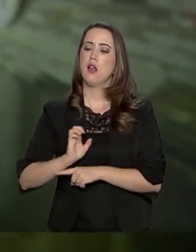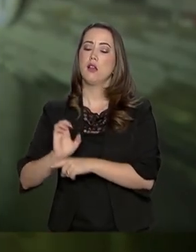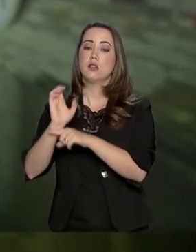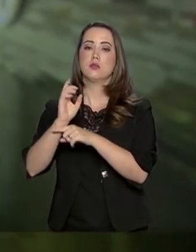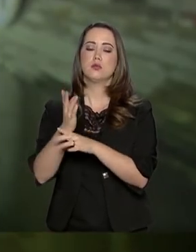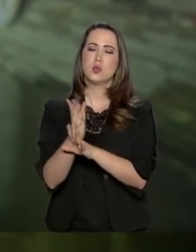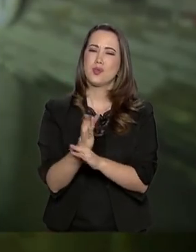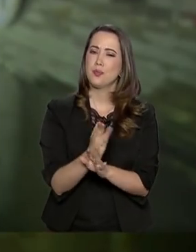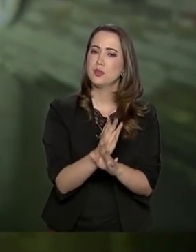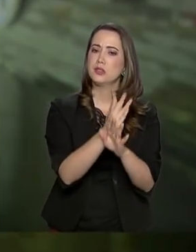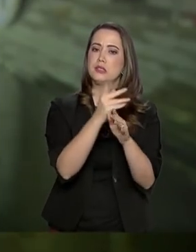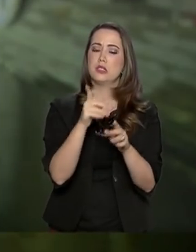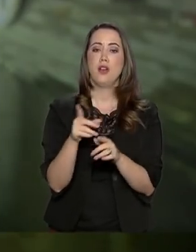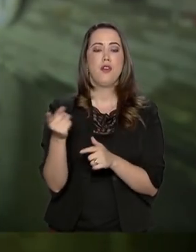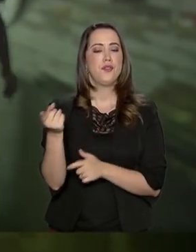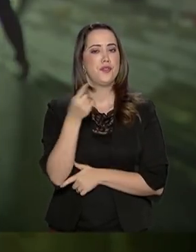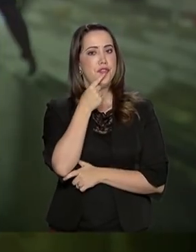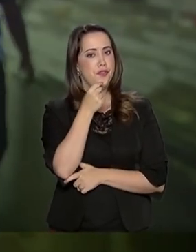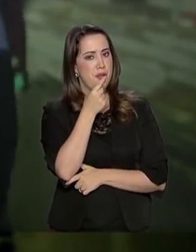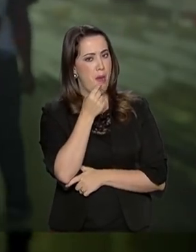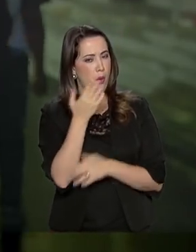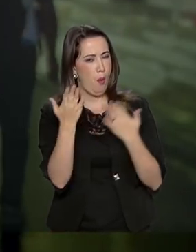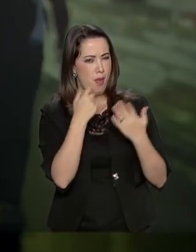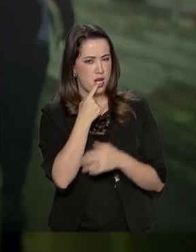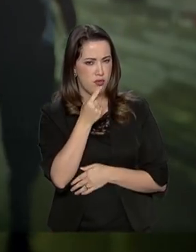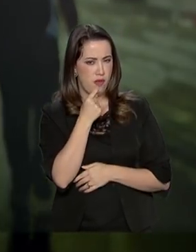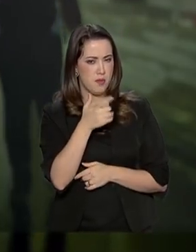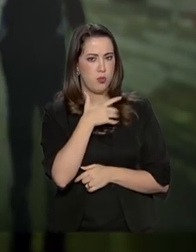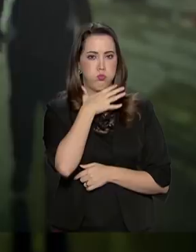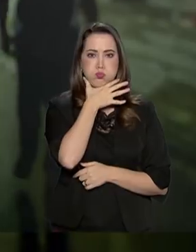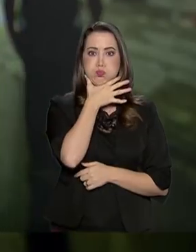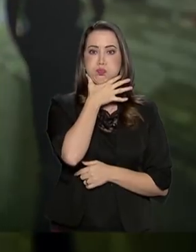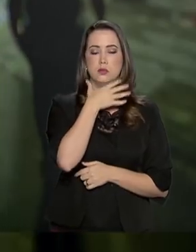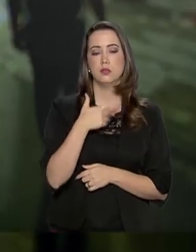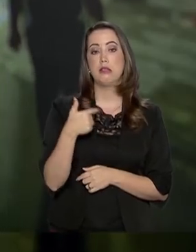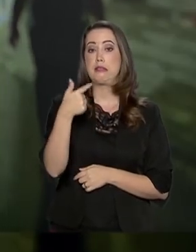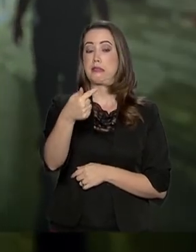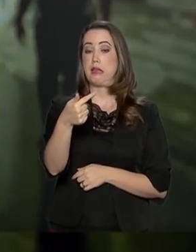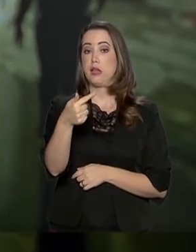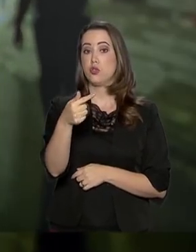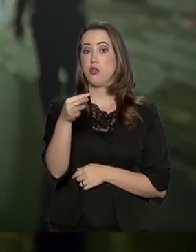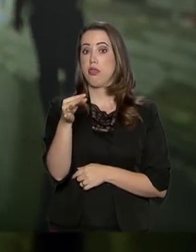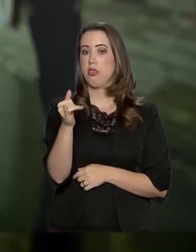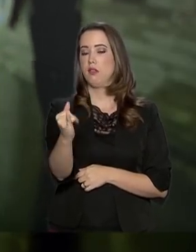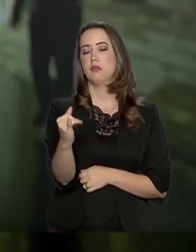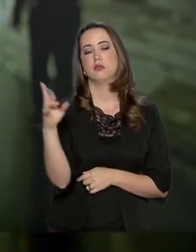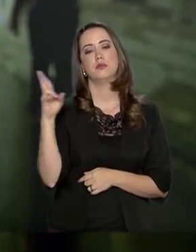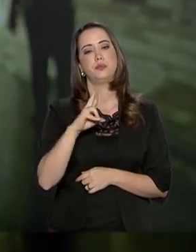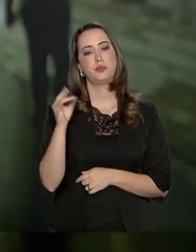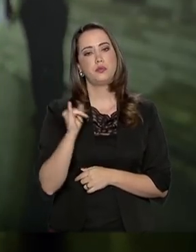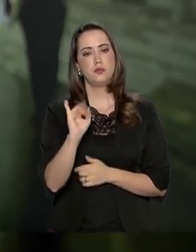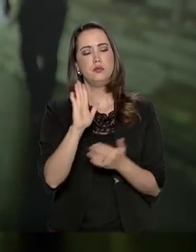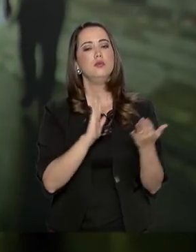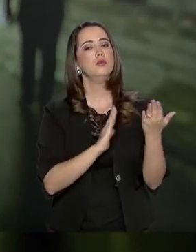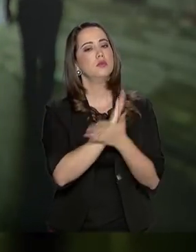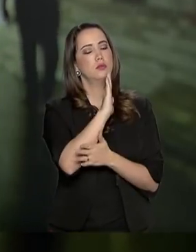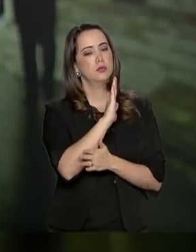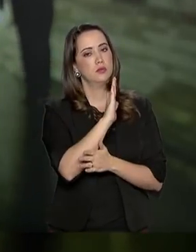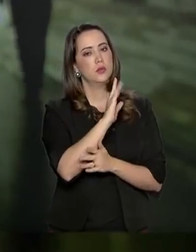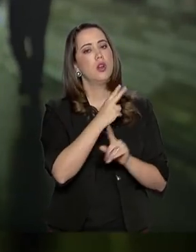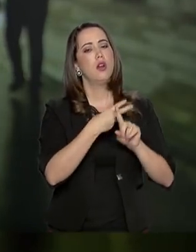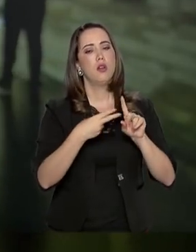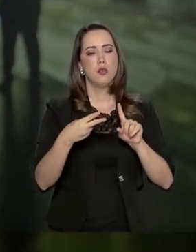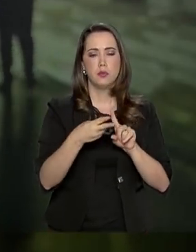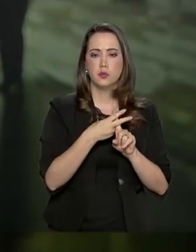municípios estava no vermelho em mais de 7 trilhões de reais. Se a proposta da reforma for aprovada,